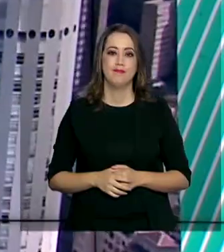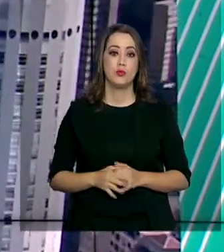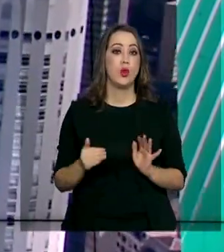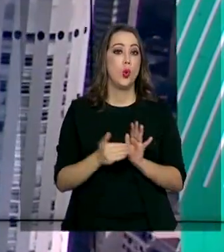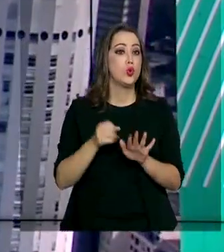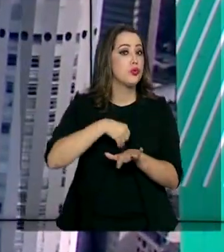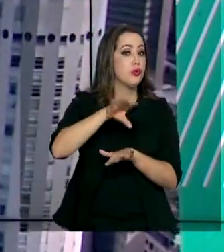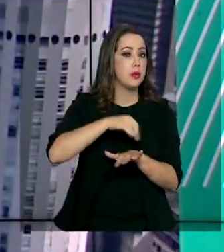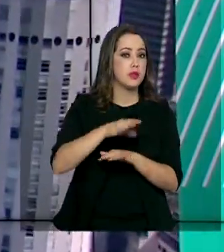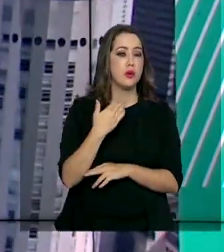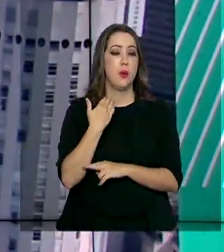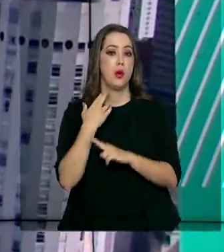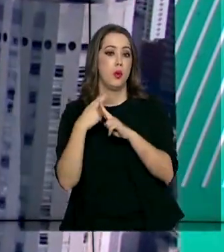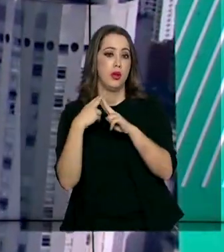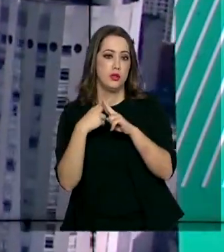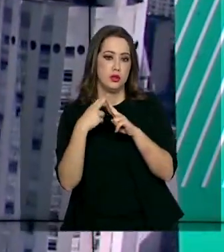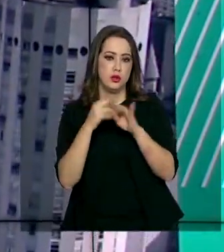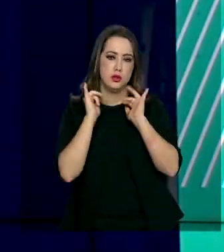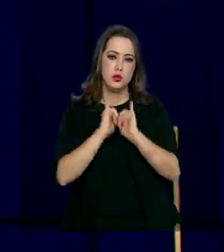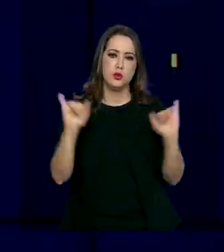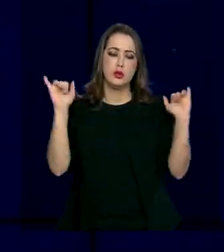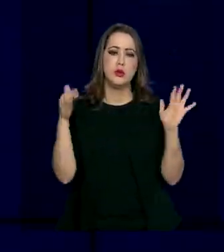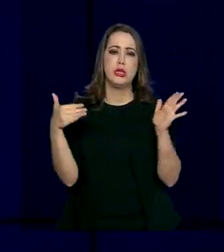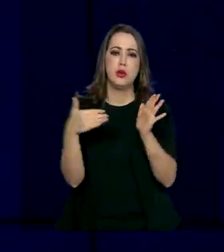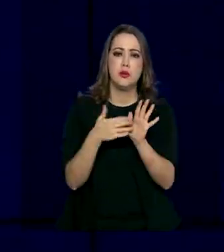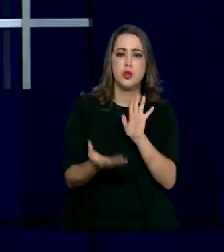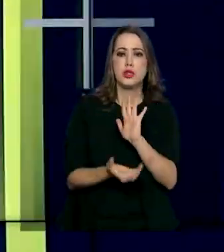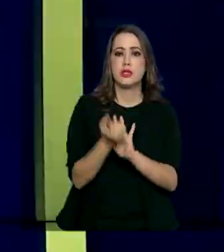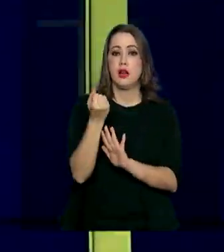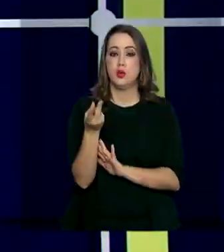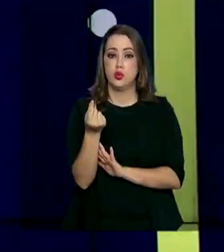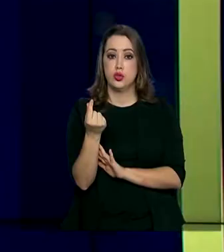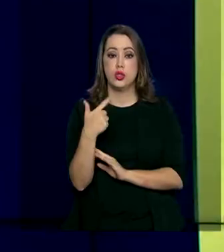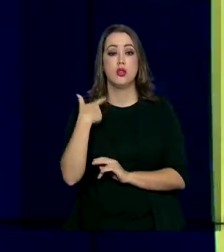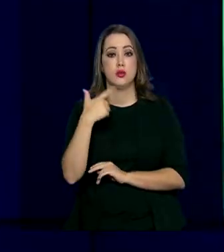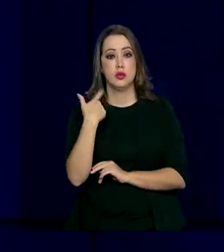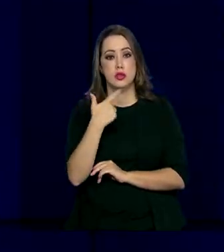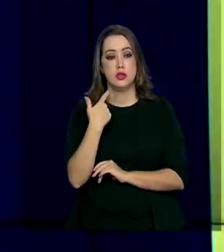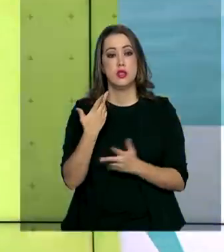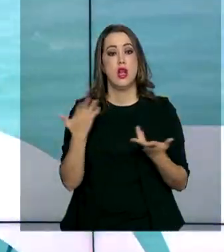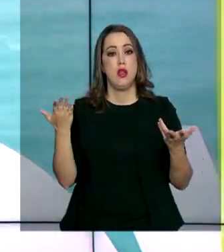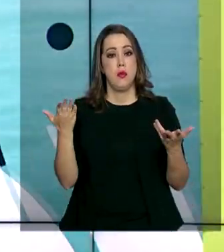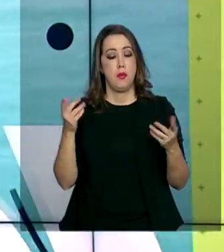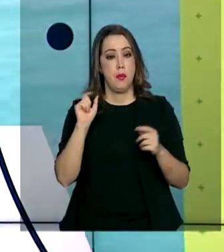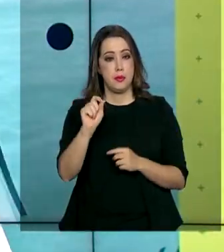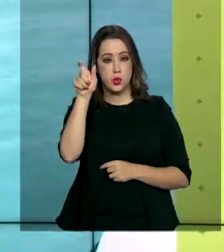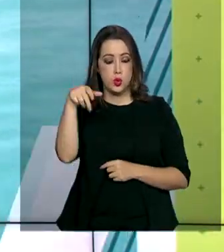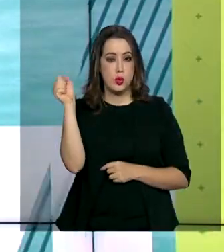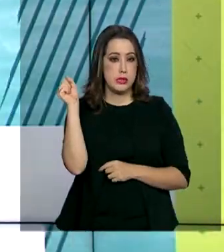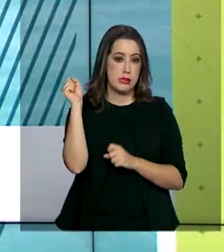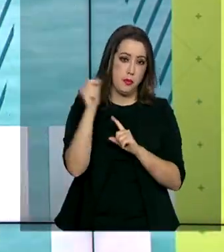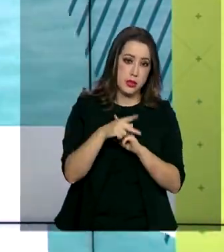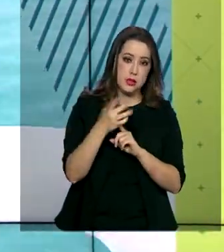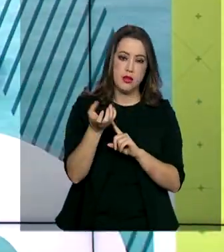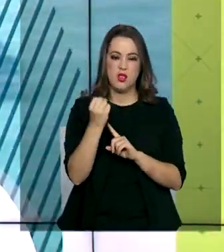uma última informação. A Caixa Econômica Federal anunciou que o limite para saque em dinheiro nas lotéricas para aposentados e